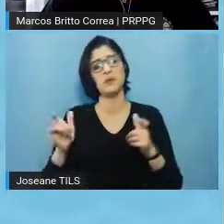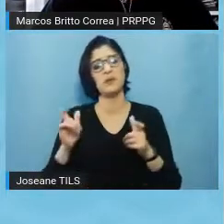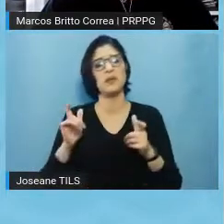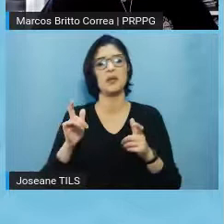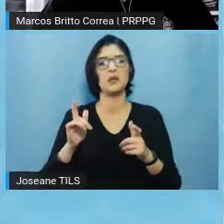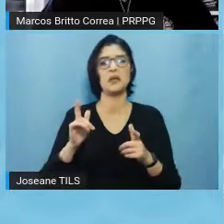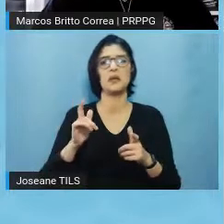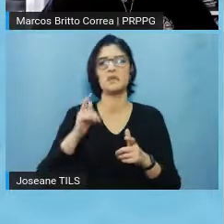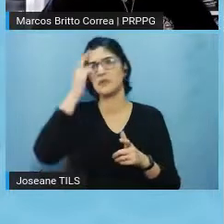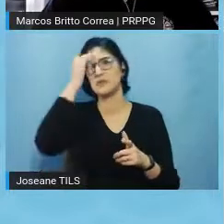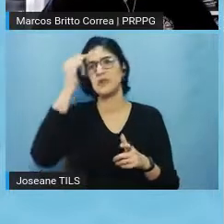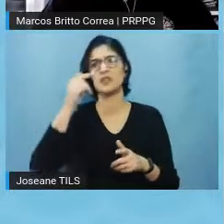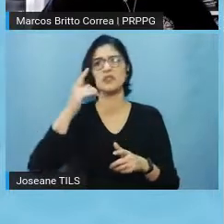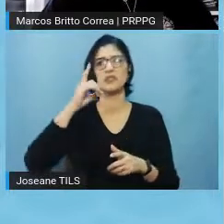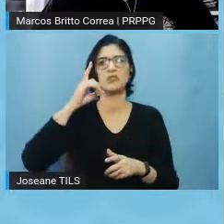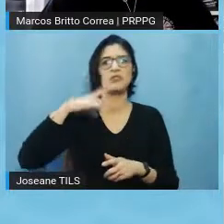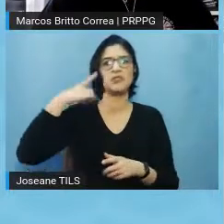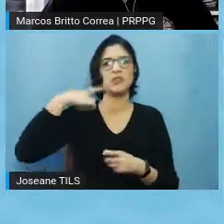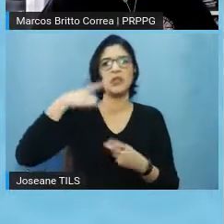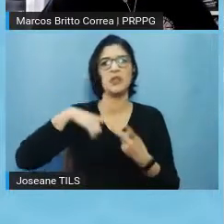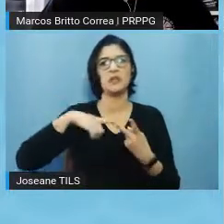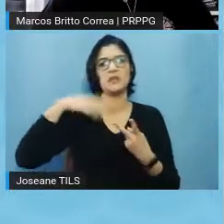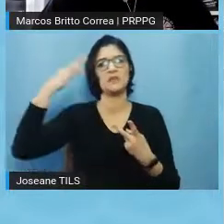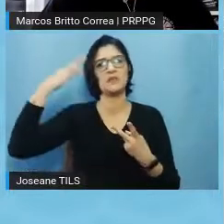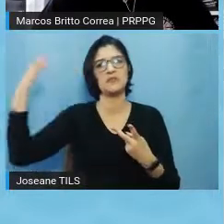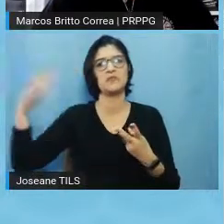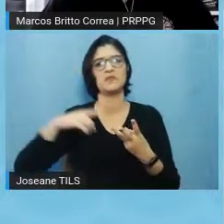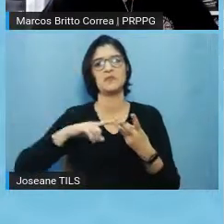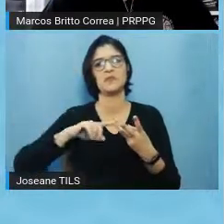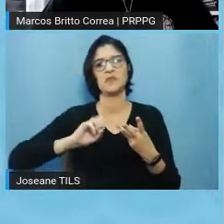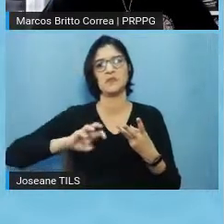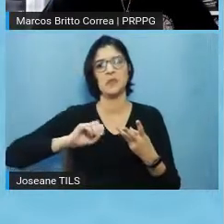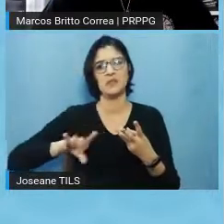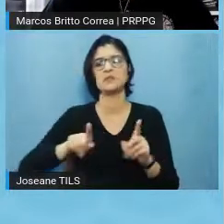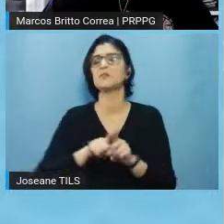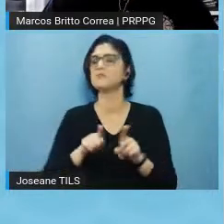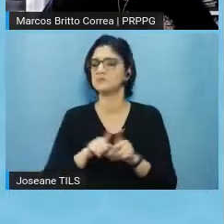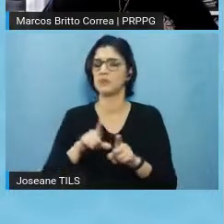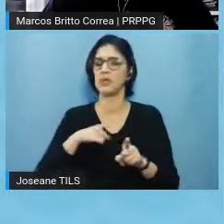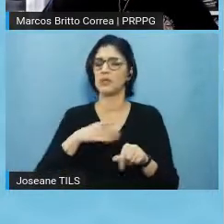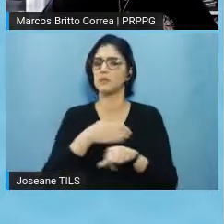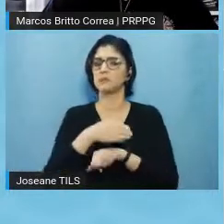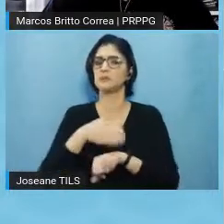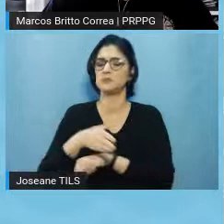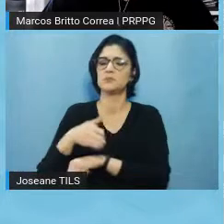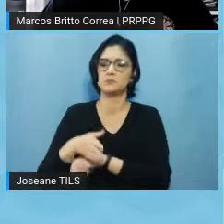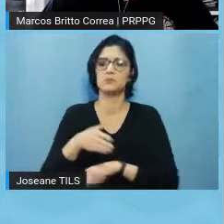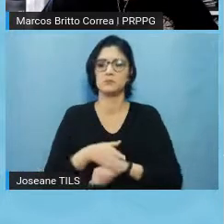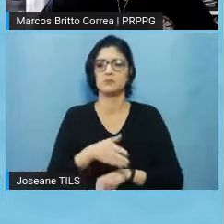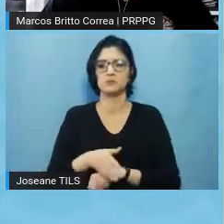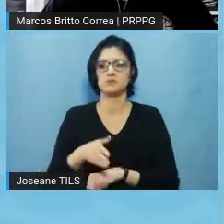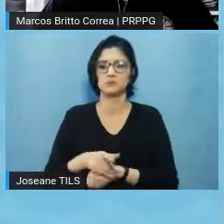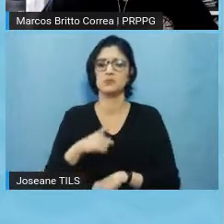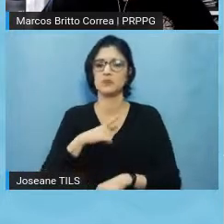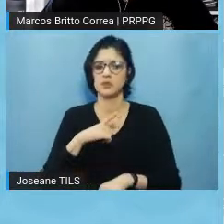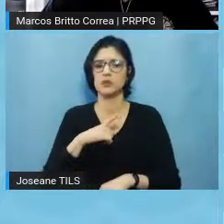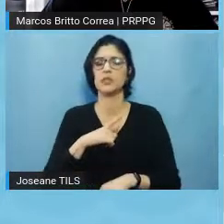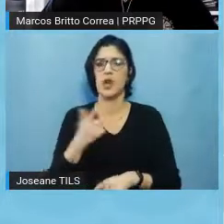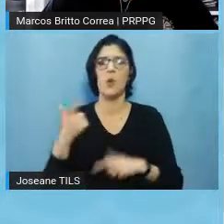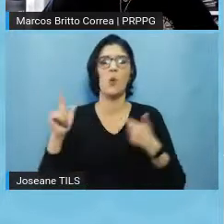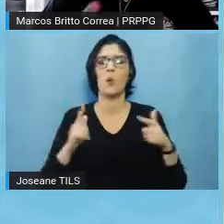filosofia, né, área de educação também está presente, tá, então a gente já tem membros de outras